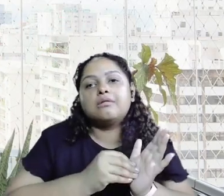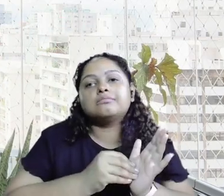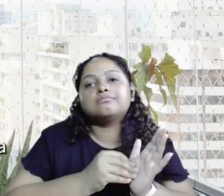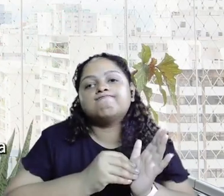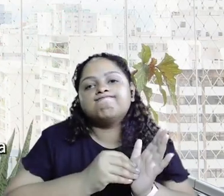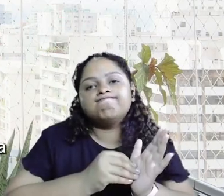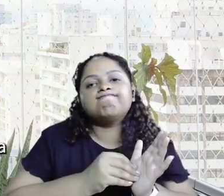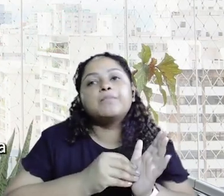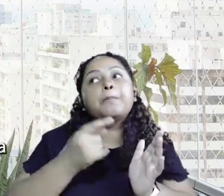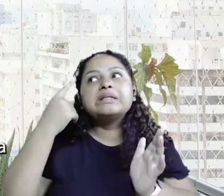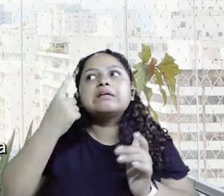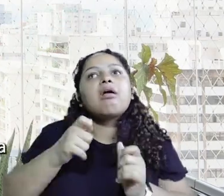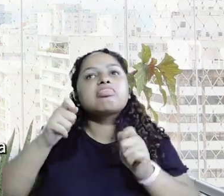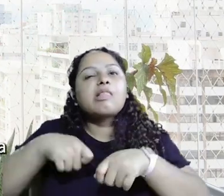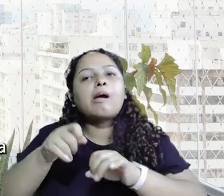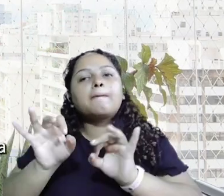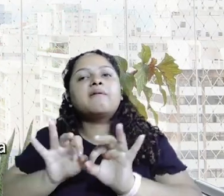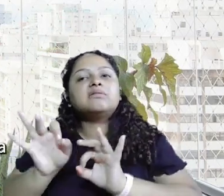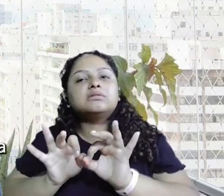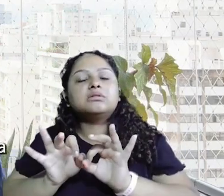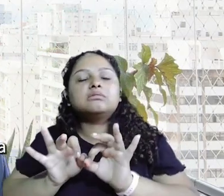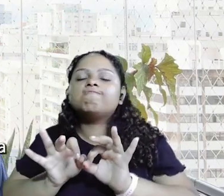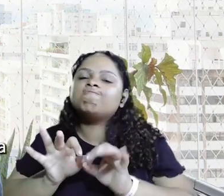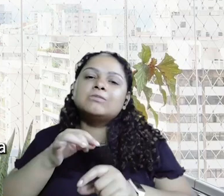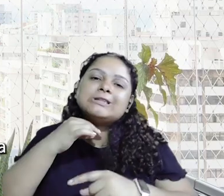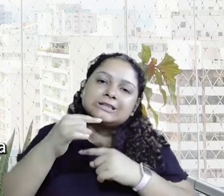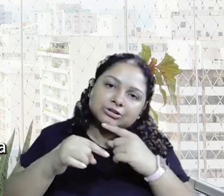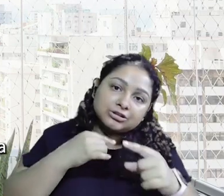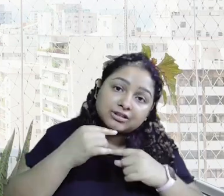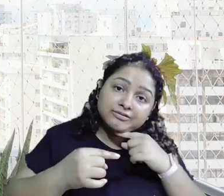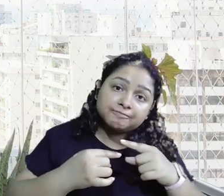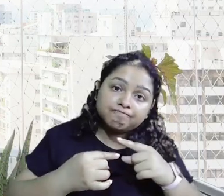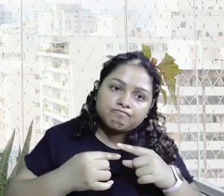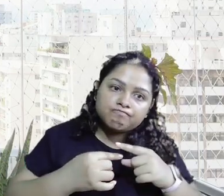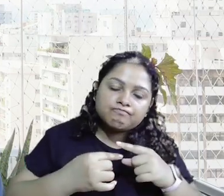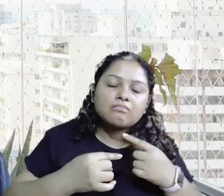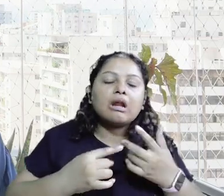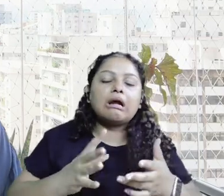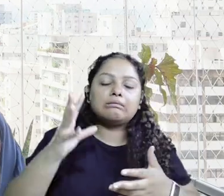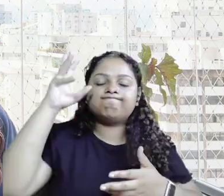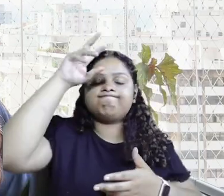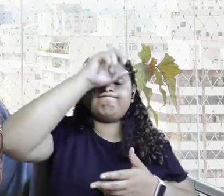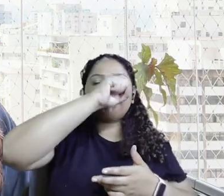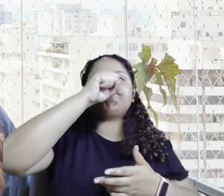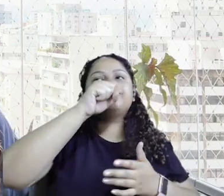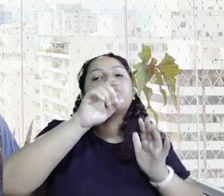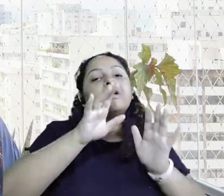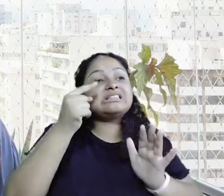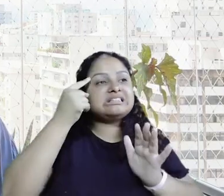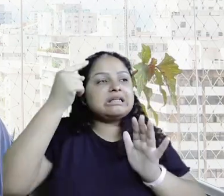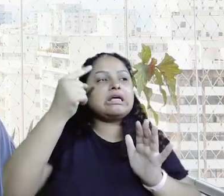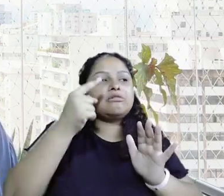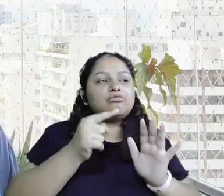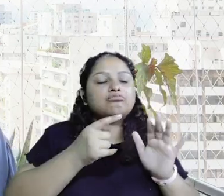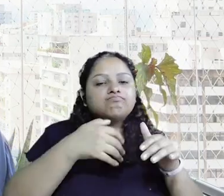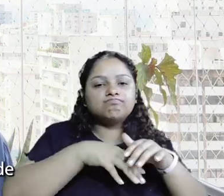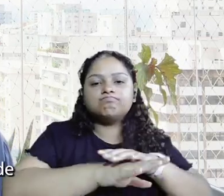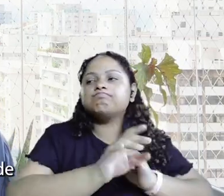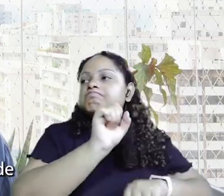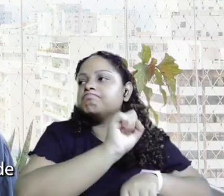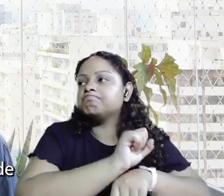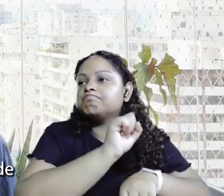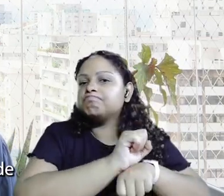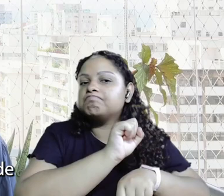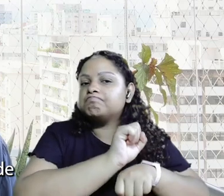contexto, pensei que dava pra fazer uma coisa que não dava. aprendi e falei, bom, eu vou engavetar essa ideia